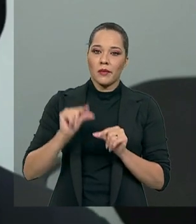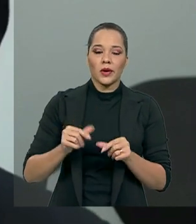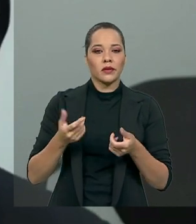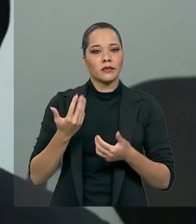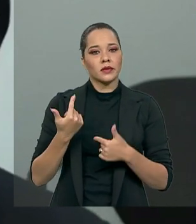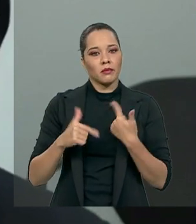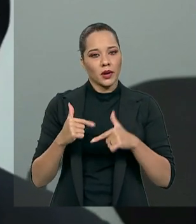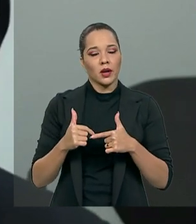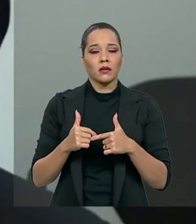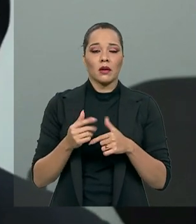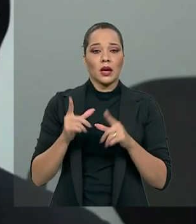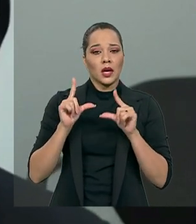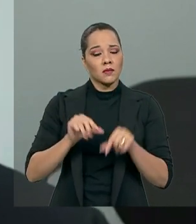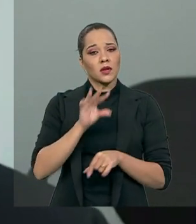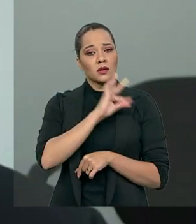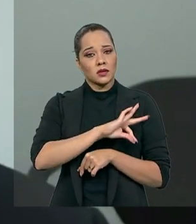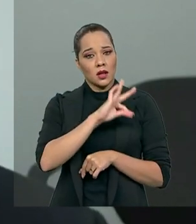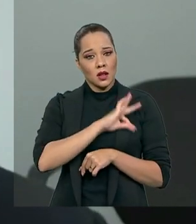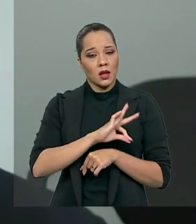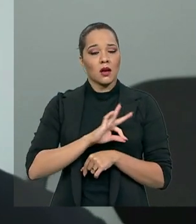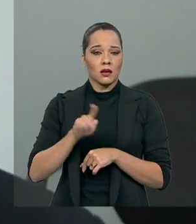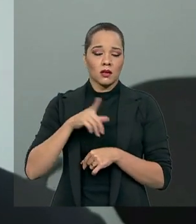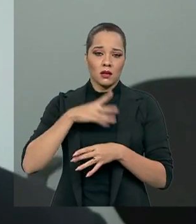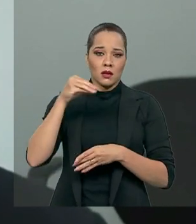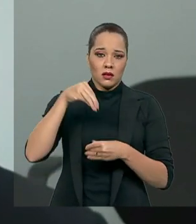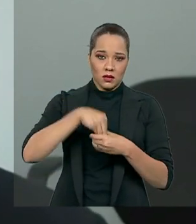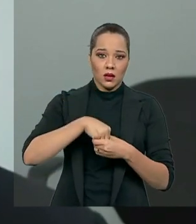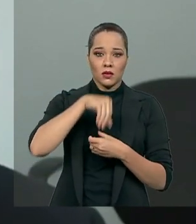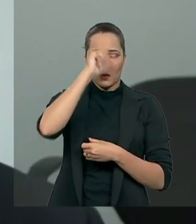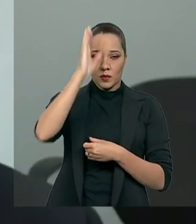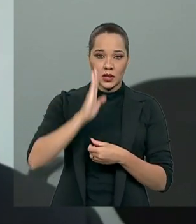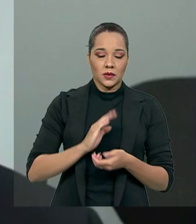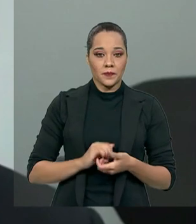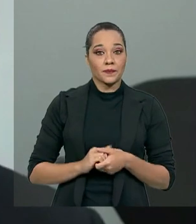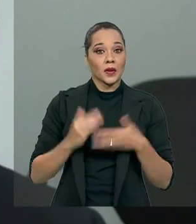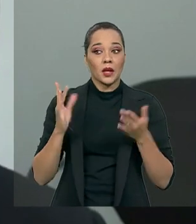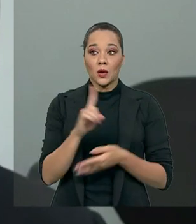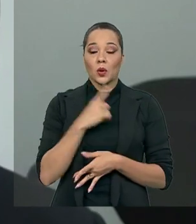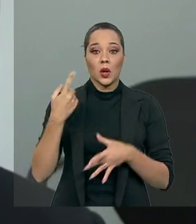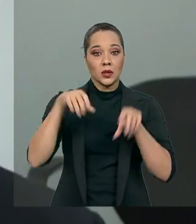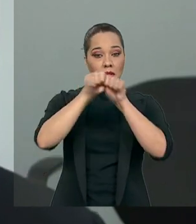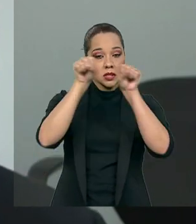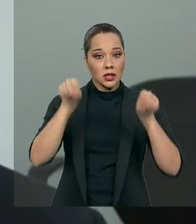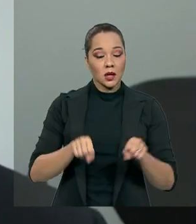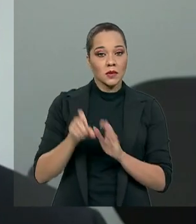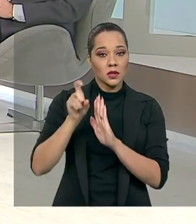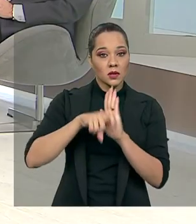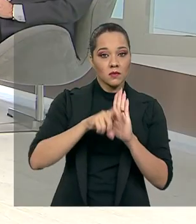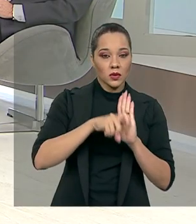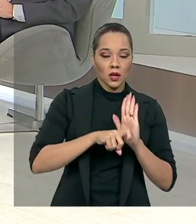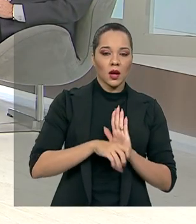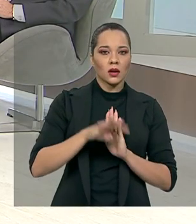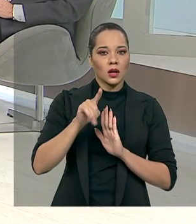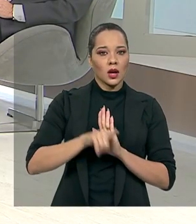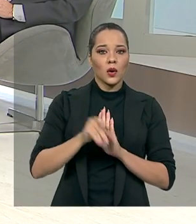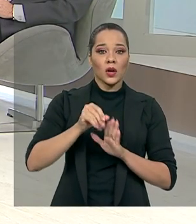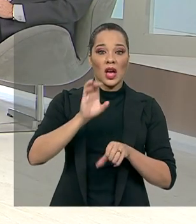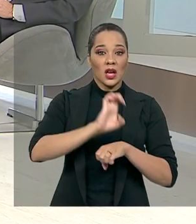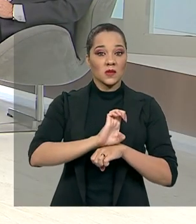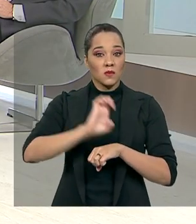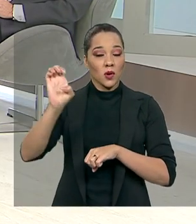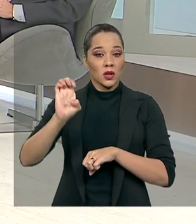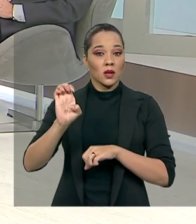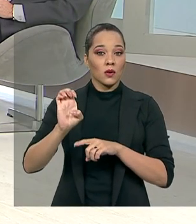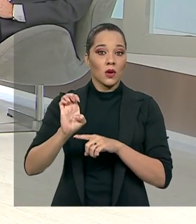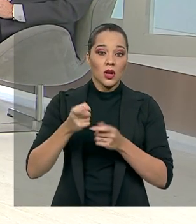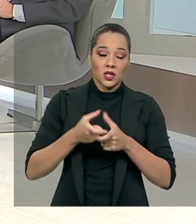e menos renda que é gerada aqui dentro do Brasil. Então, o nosso sistema tributário é um exportador de